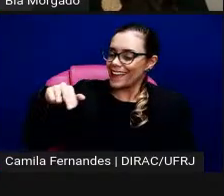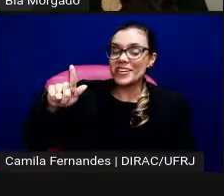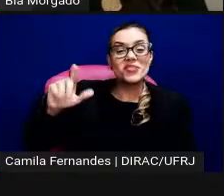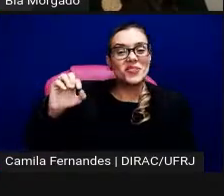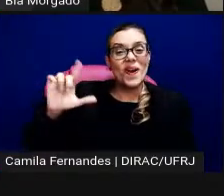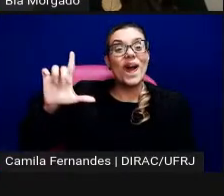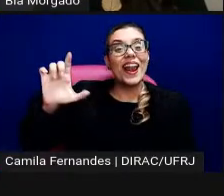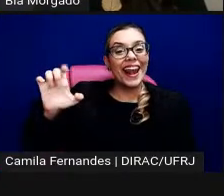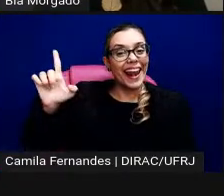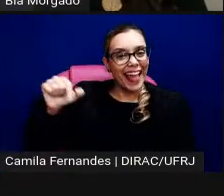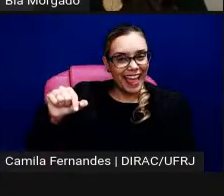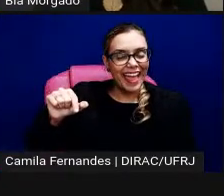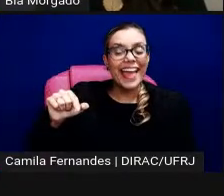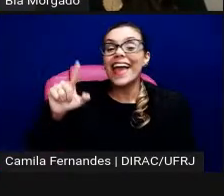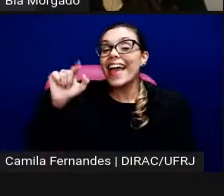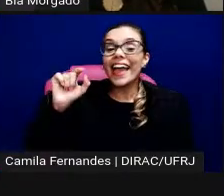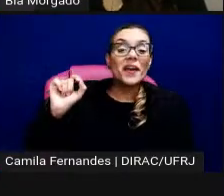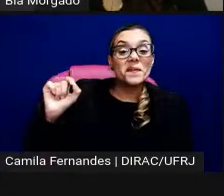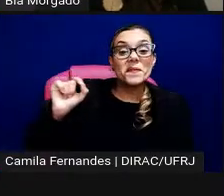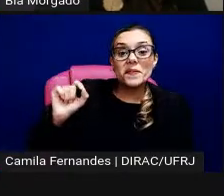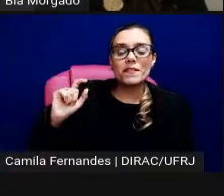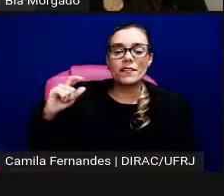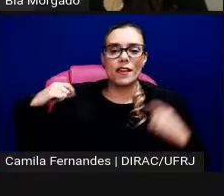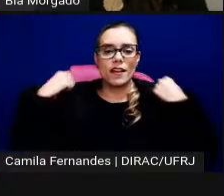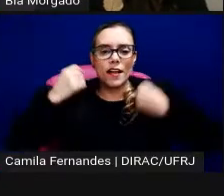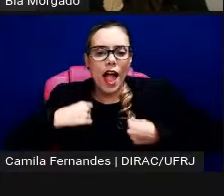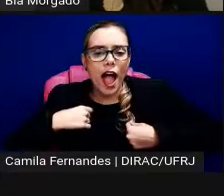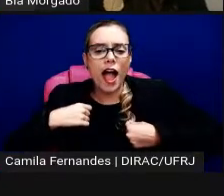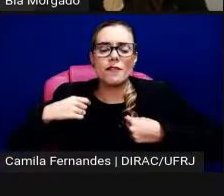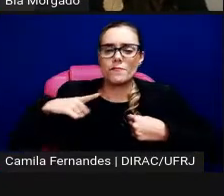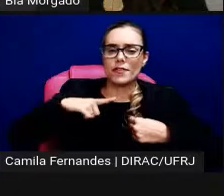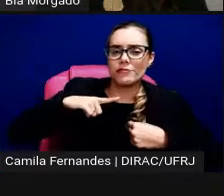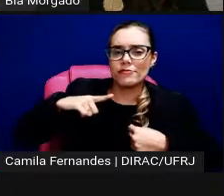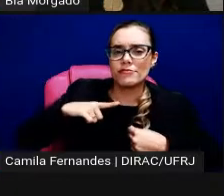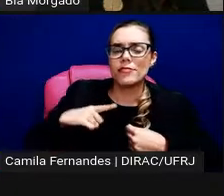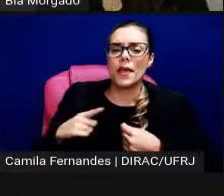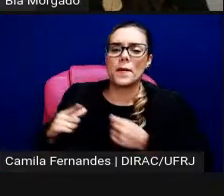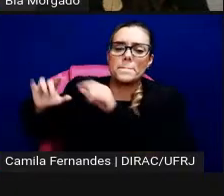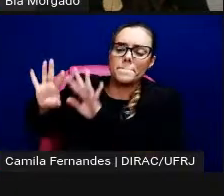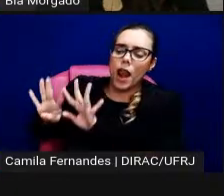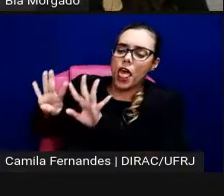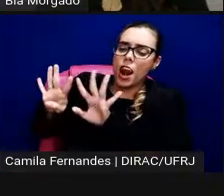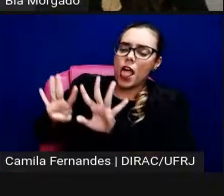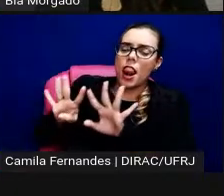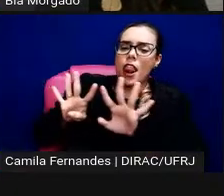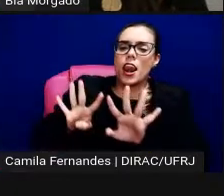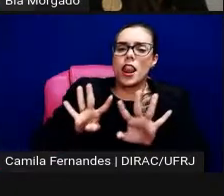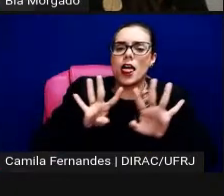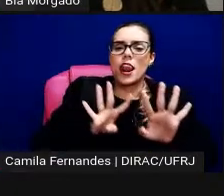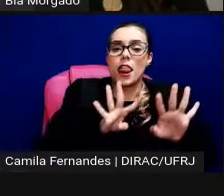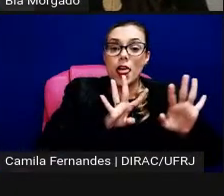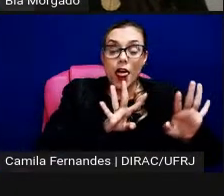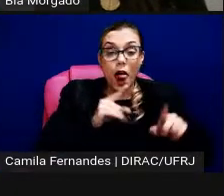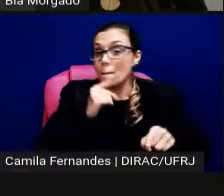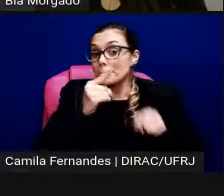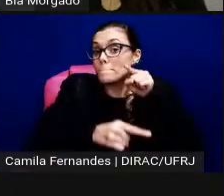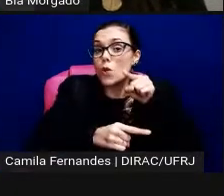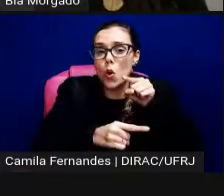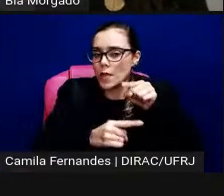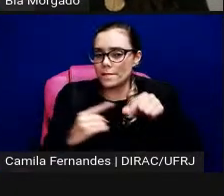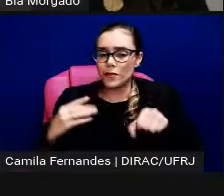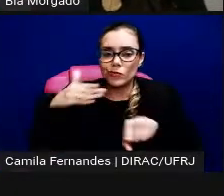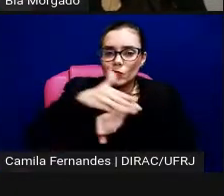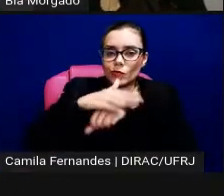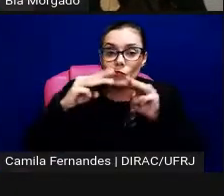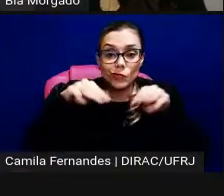como o Odissica chamava com as capas, os passistas da Mangueira vestiam os parangolés e foram impedidos de entrar no museu, mas